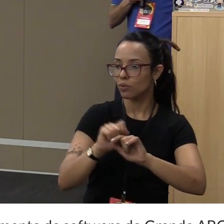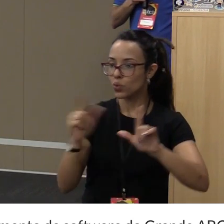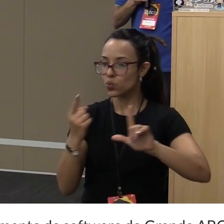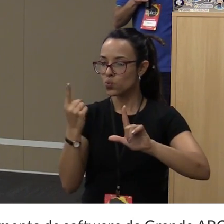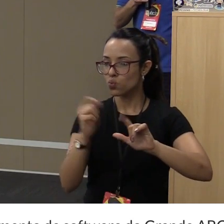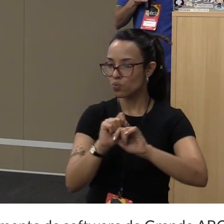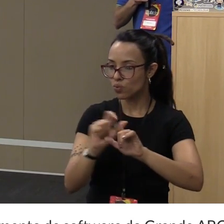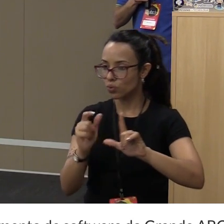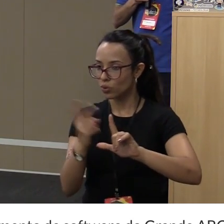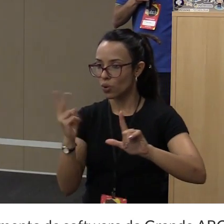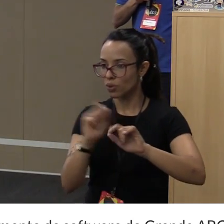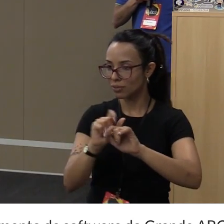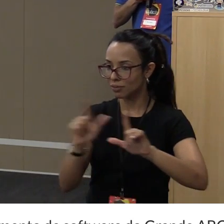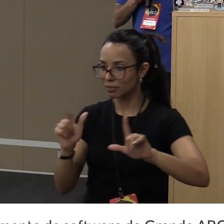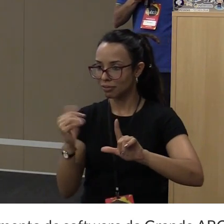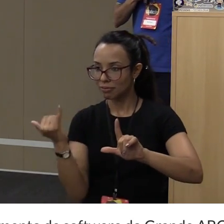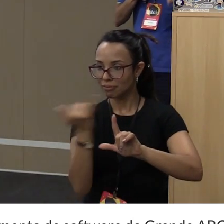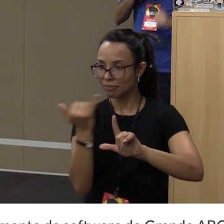enquanto tiver página.